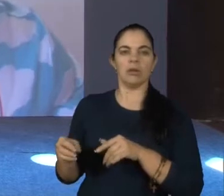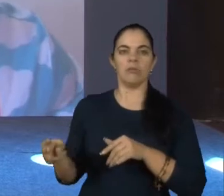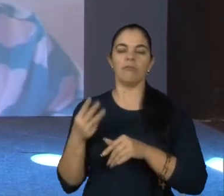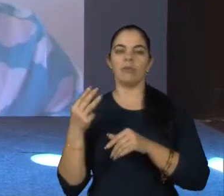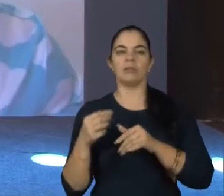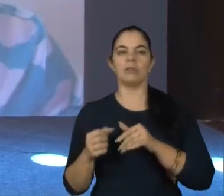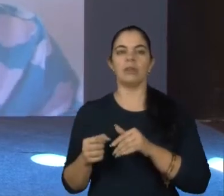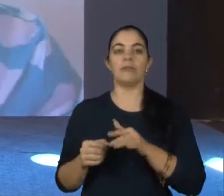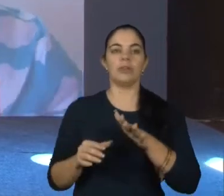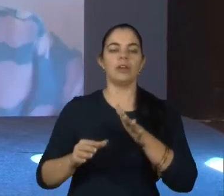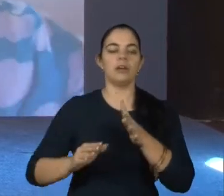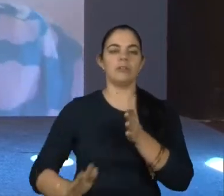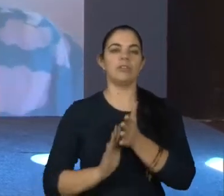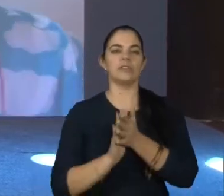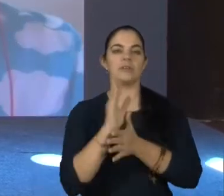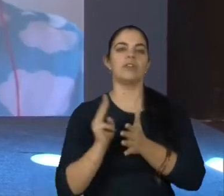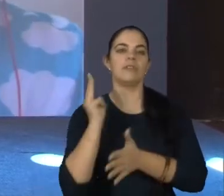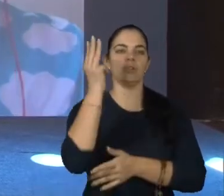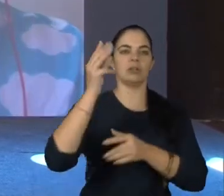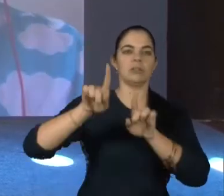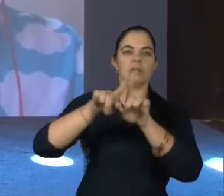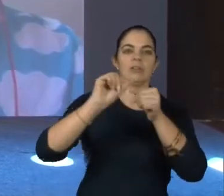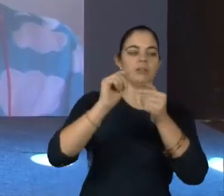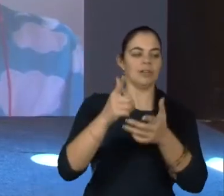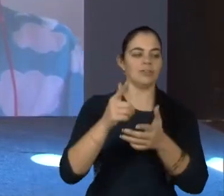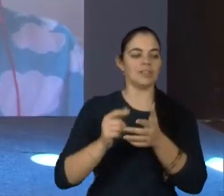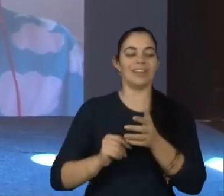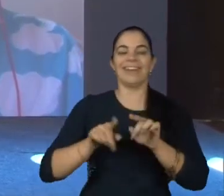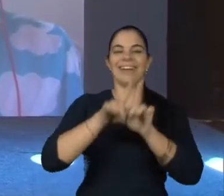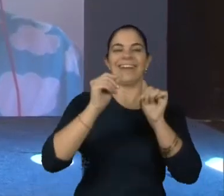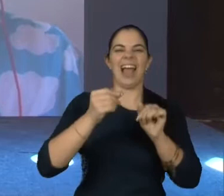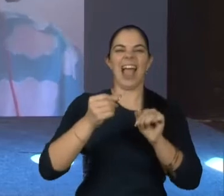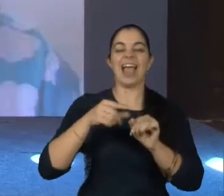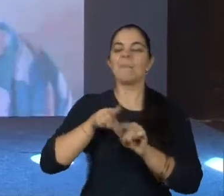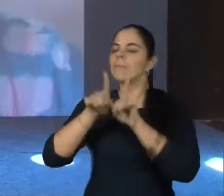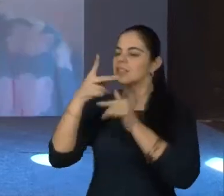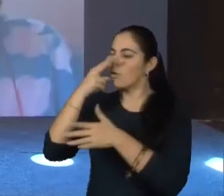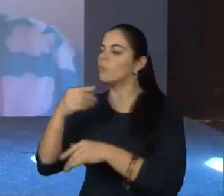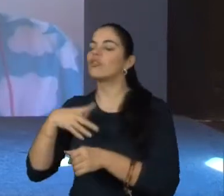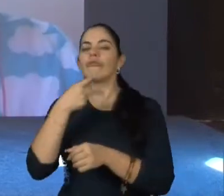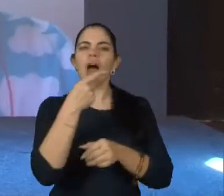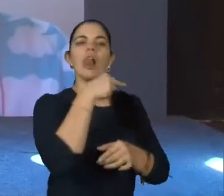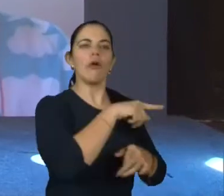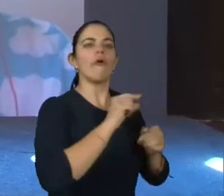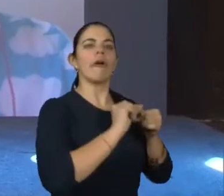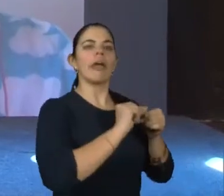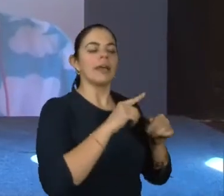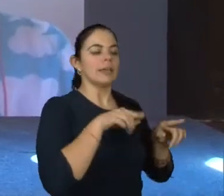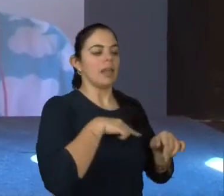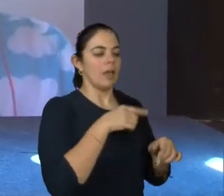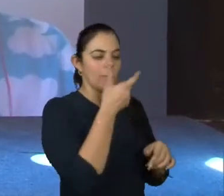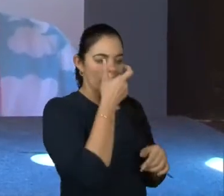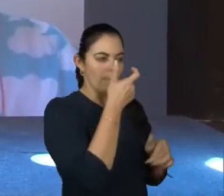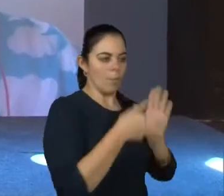troca de... Pode falar. Como você disse, nós carregamos, mas também quando a gente consegue passar tudo isso